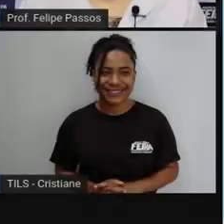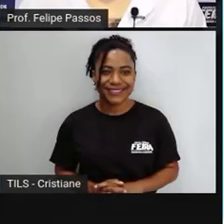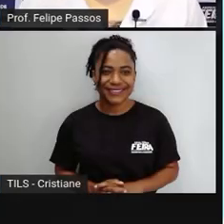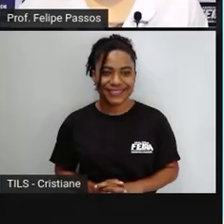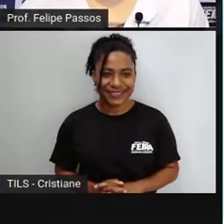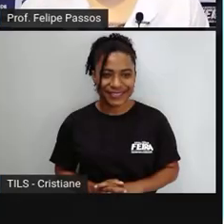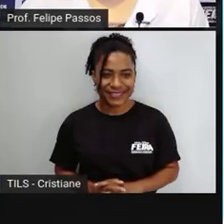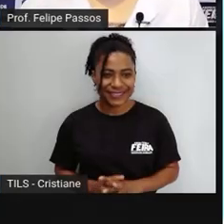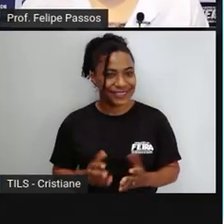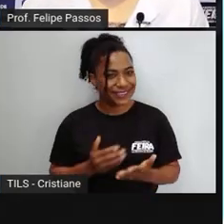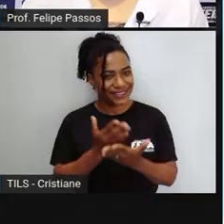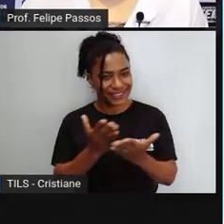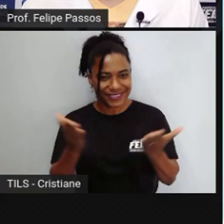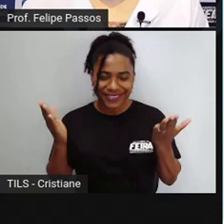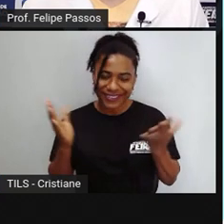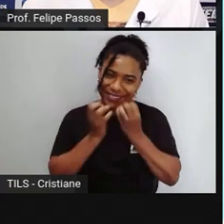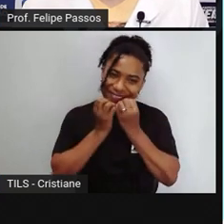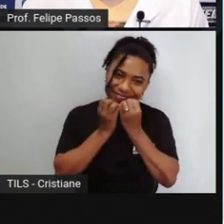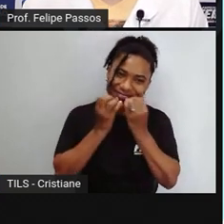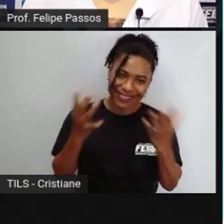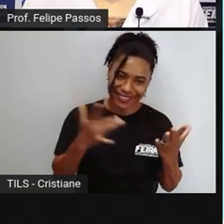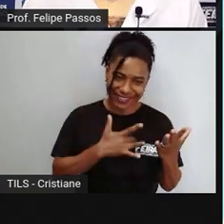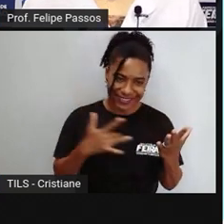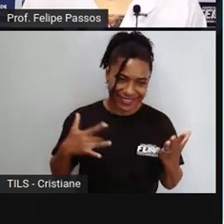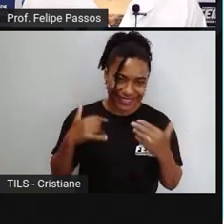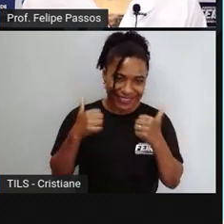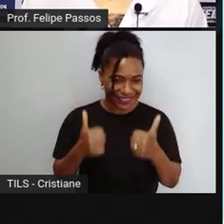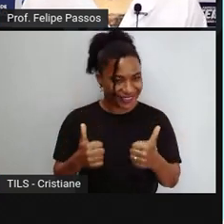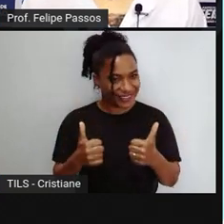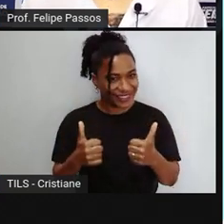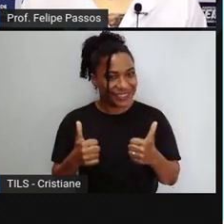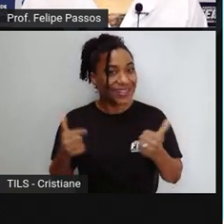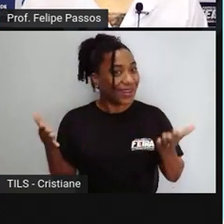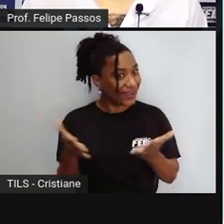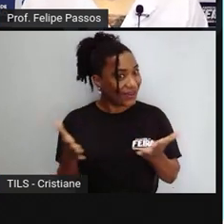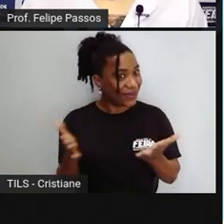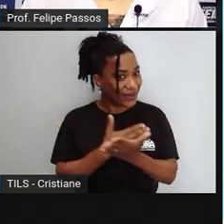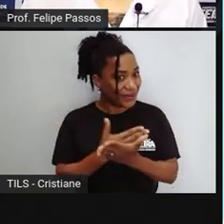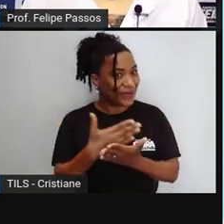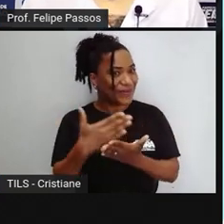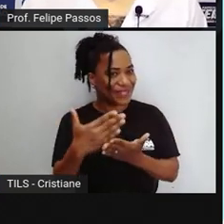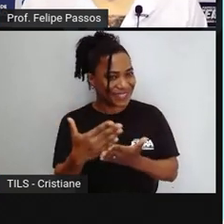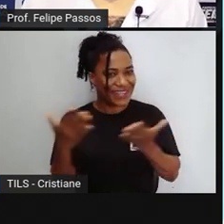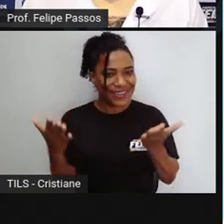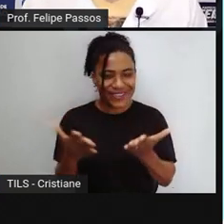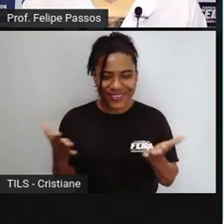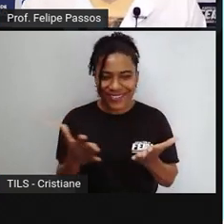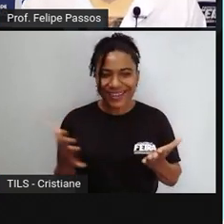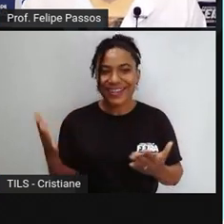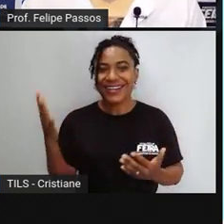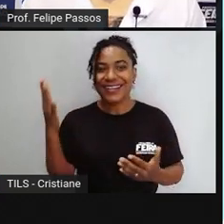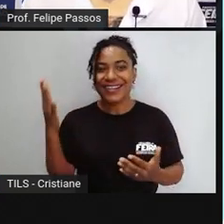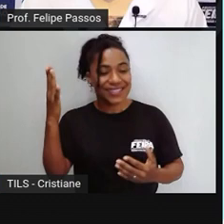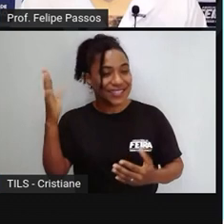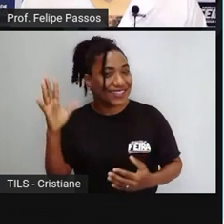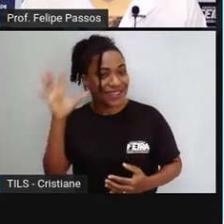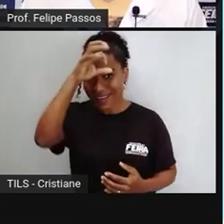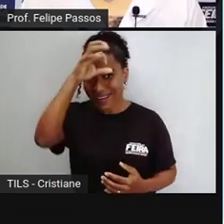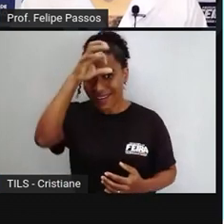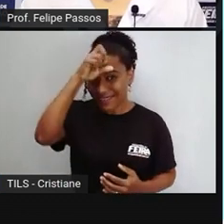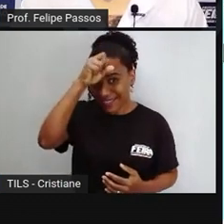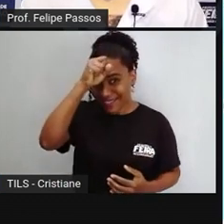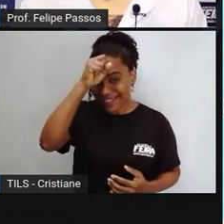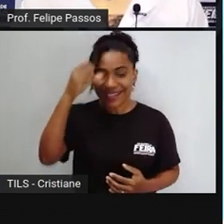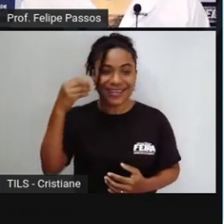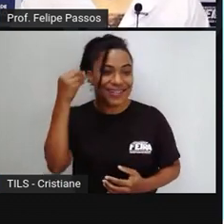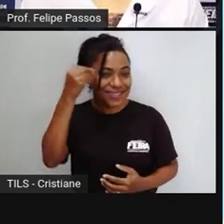Oi gente, tudo bem com vocês? Estamos começando aqui mais um momento Saberes e Viveres, né?